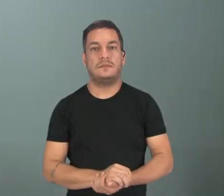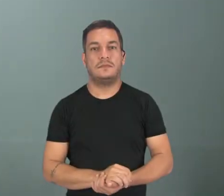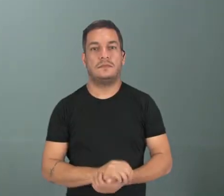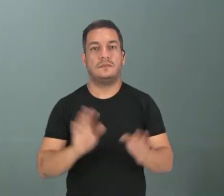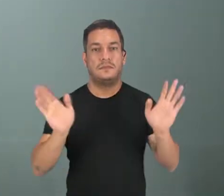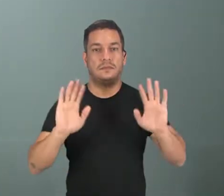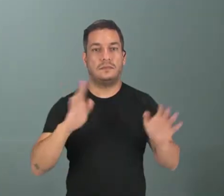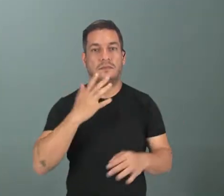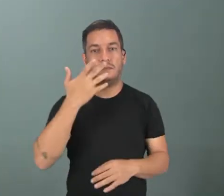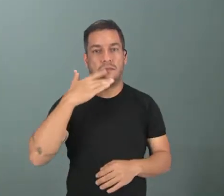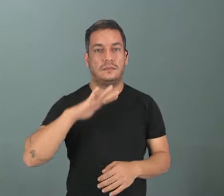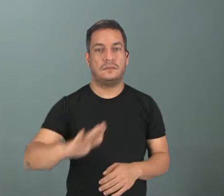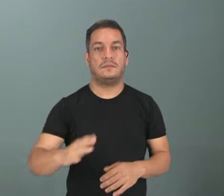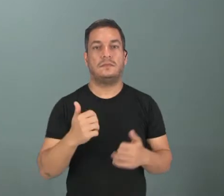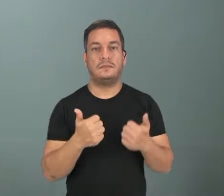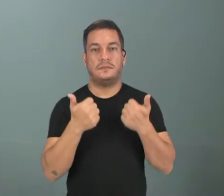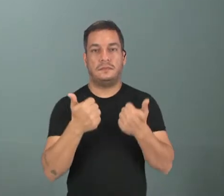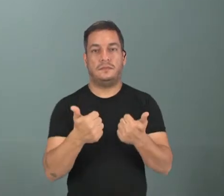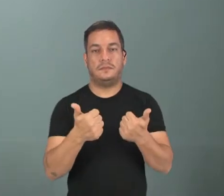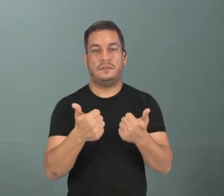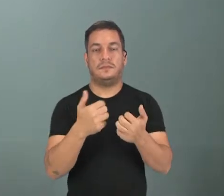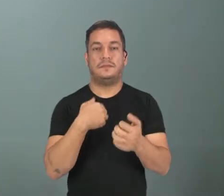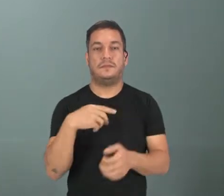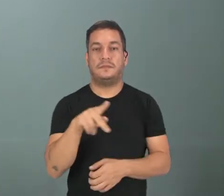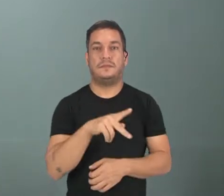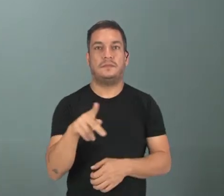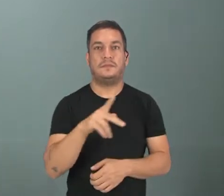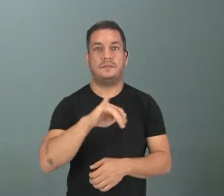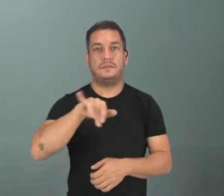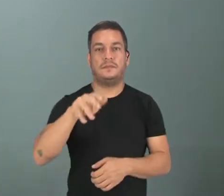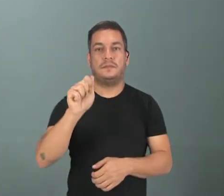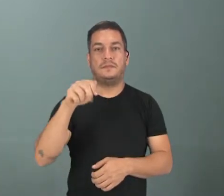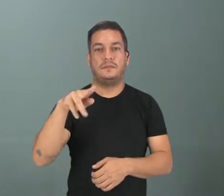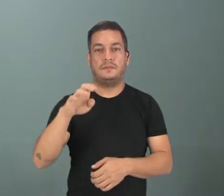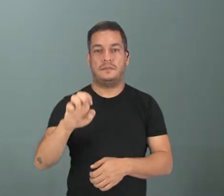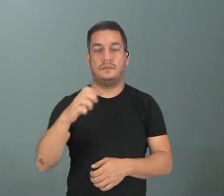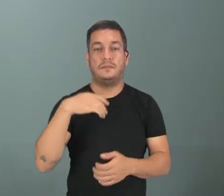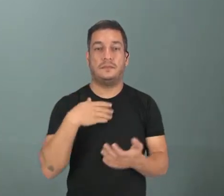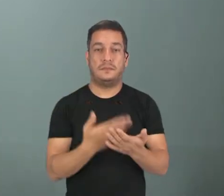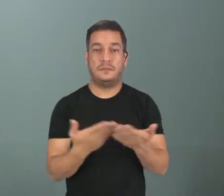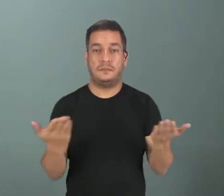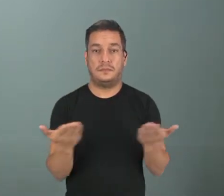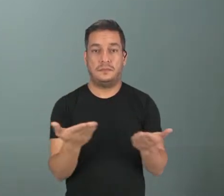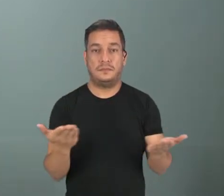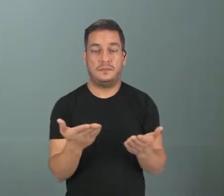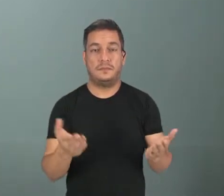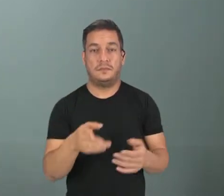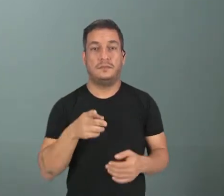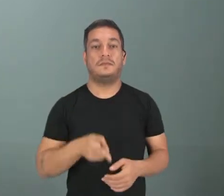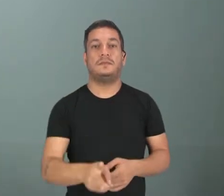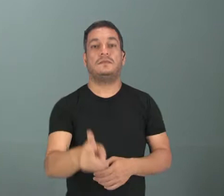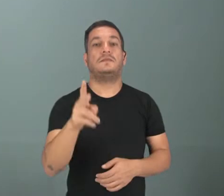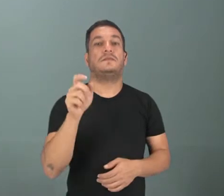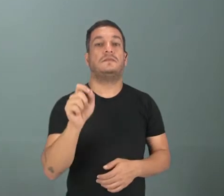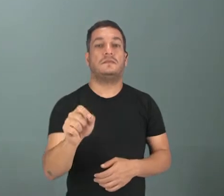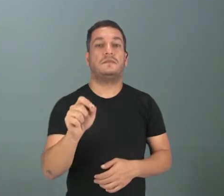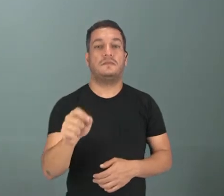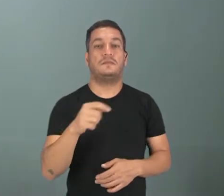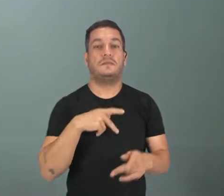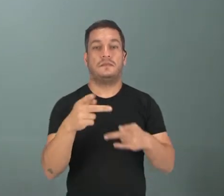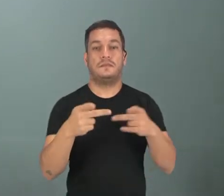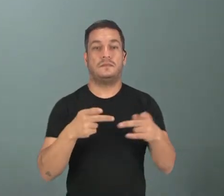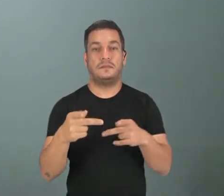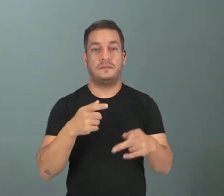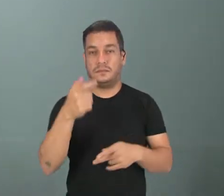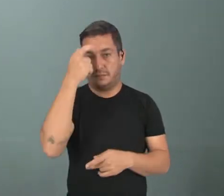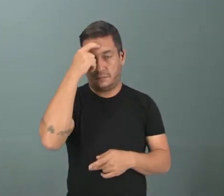Olá crianças, tudo bem? Eu sou a professora Giane. Na aula de hoje nós vamos dar continuidade ao projeto